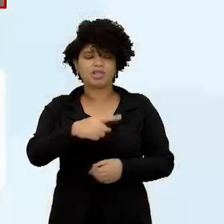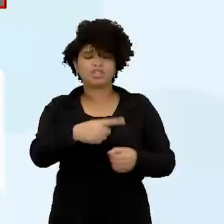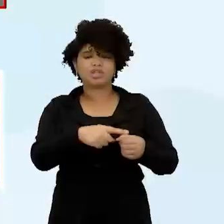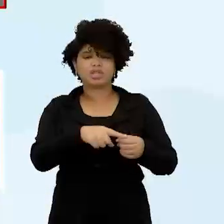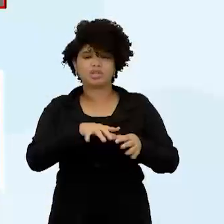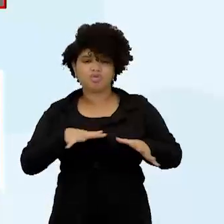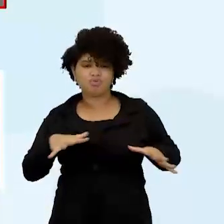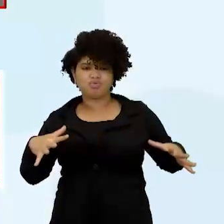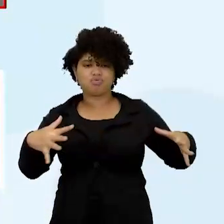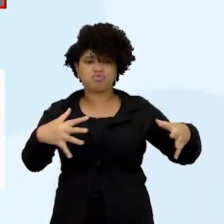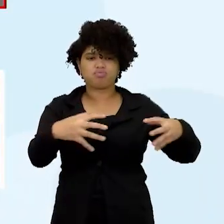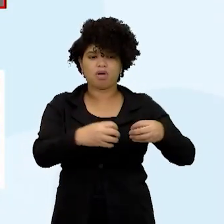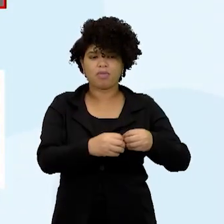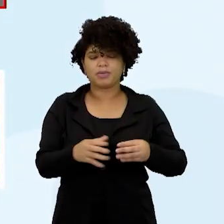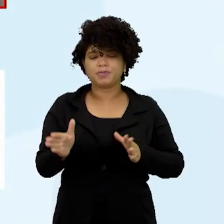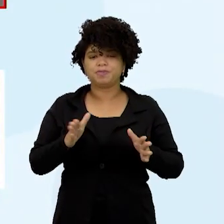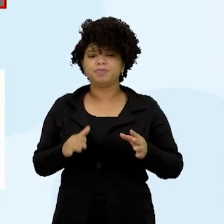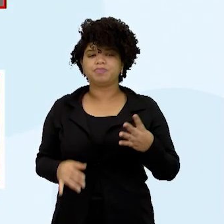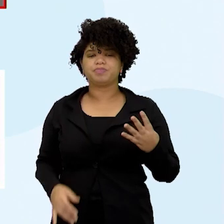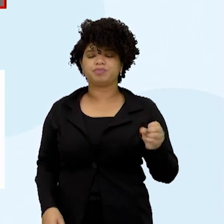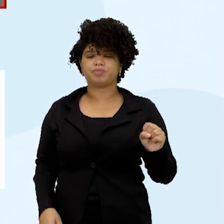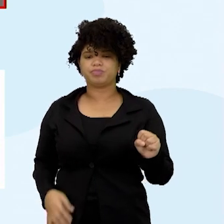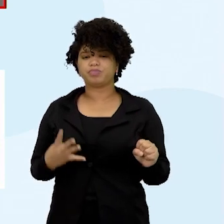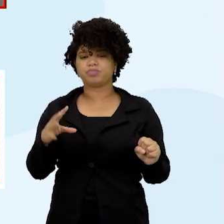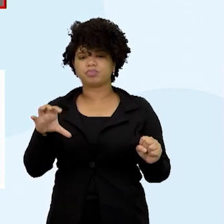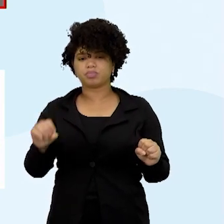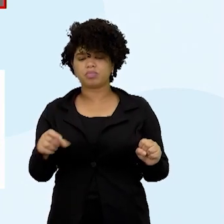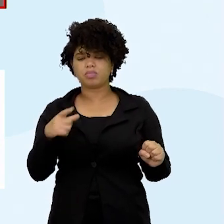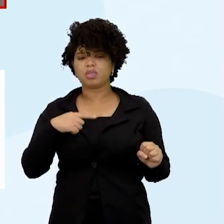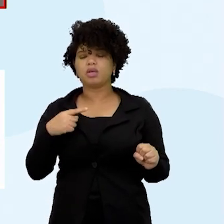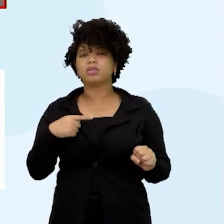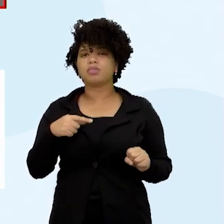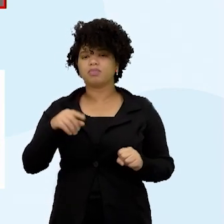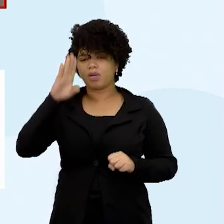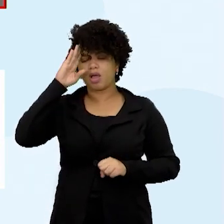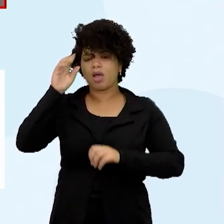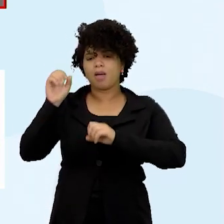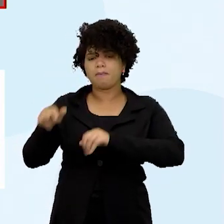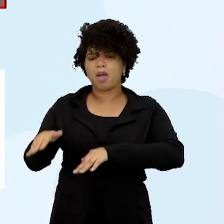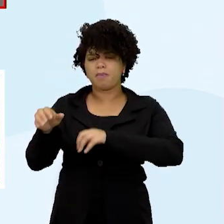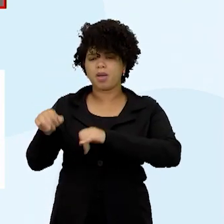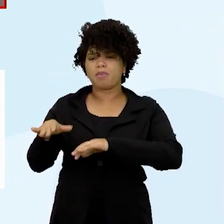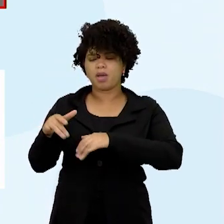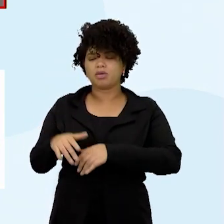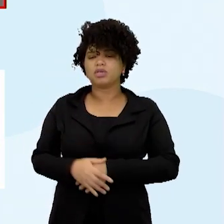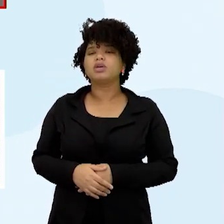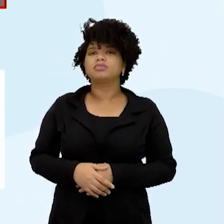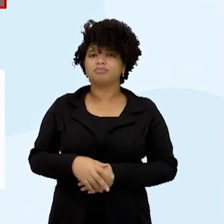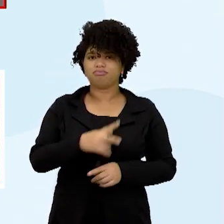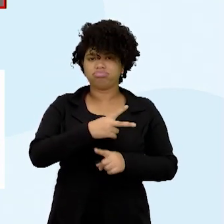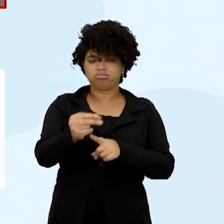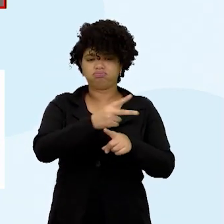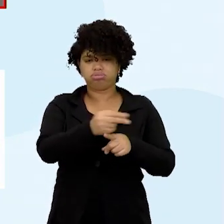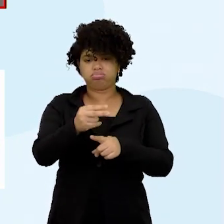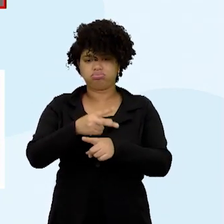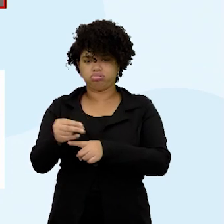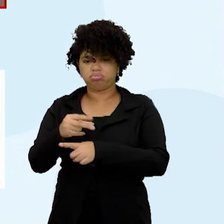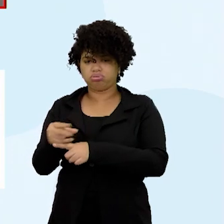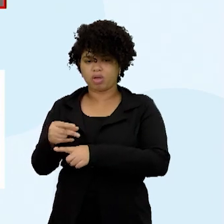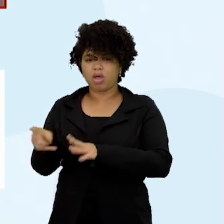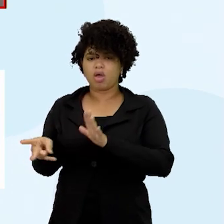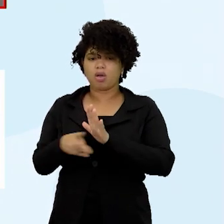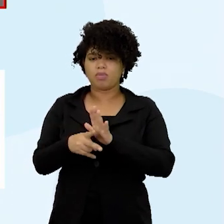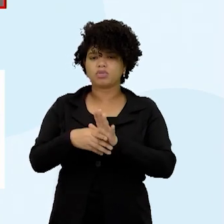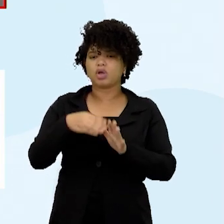pro LED, 48, 49, o exército popular do Mao vence gradativamente o exército nacionalista